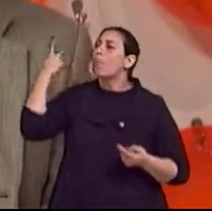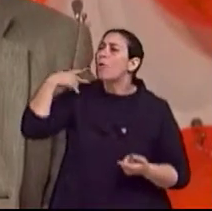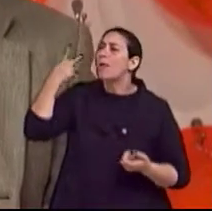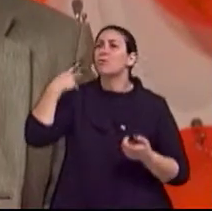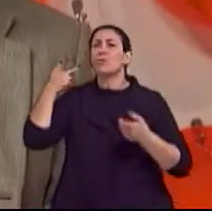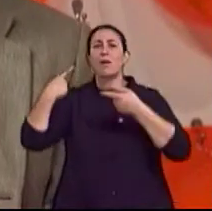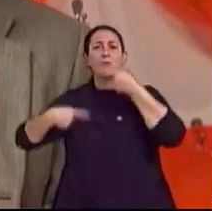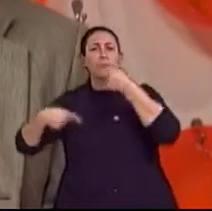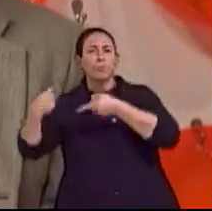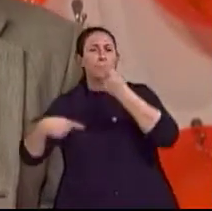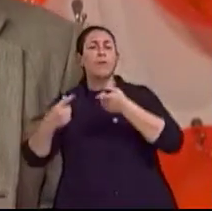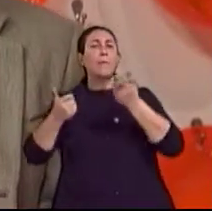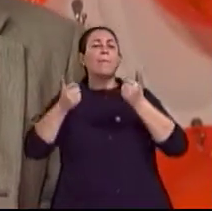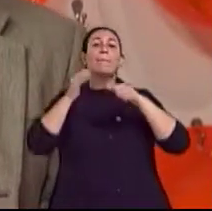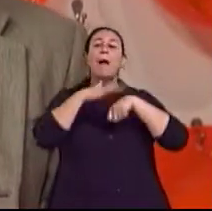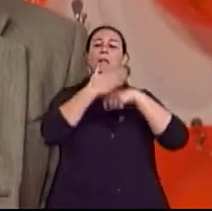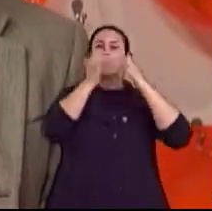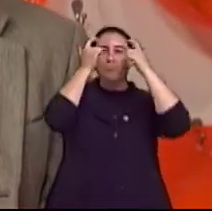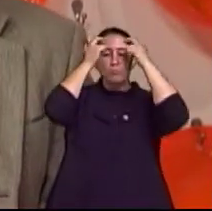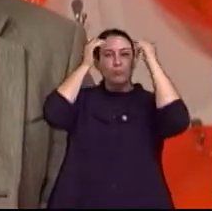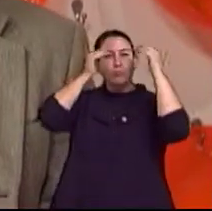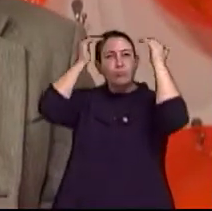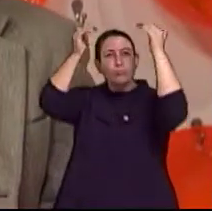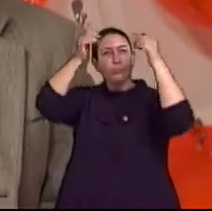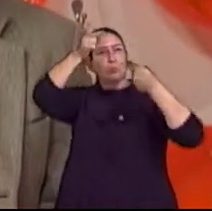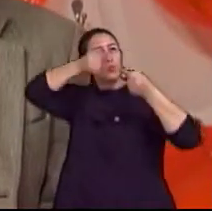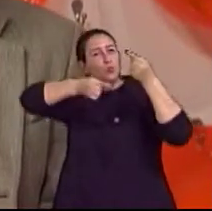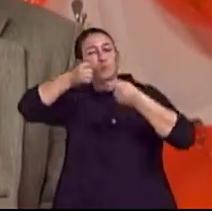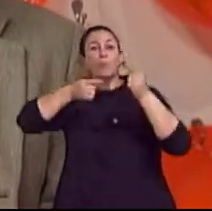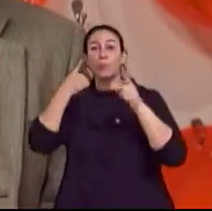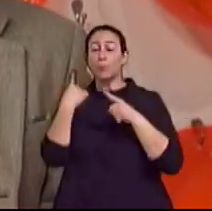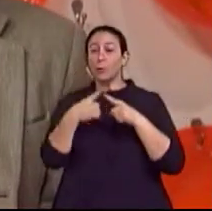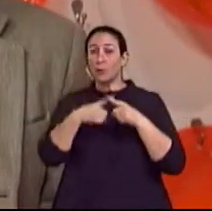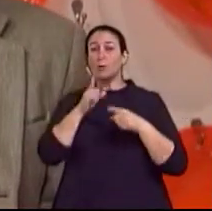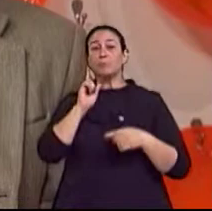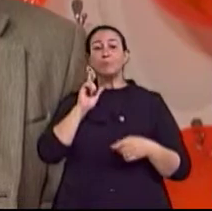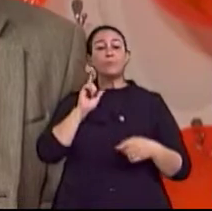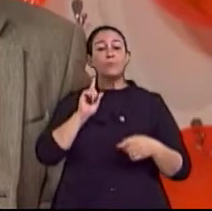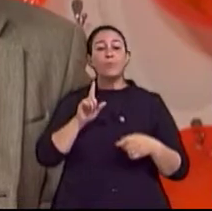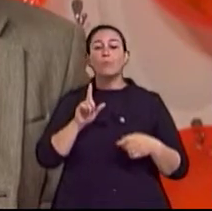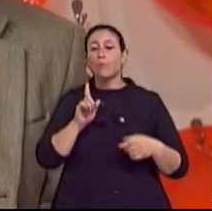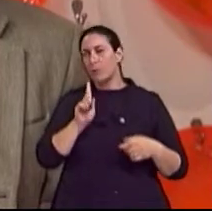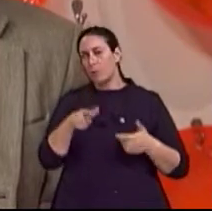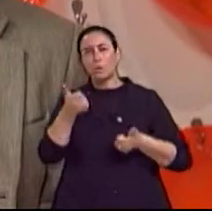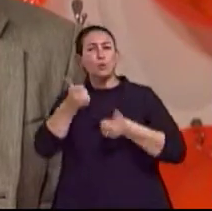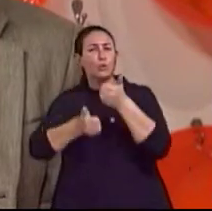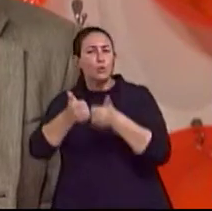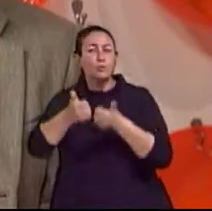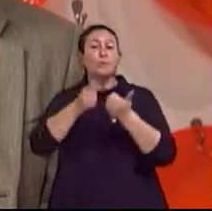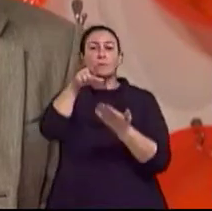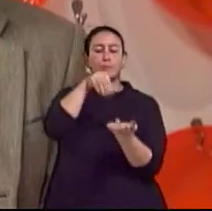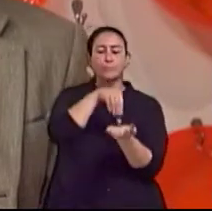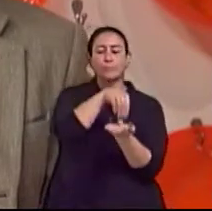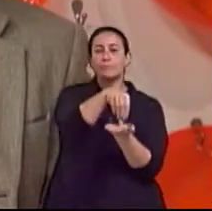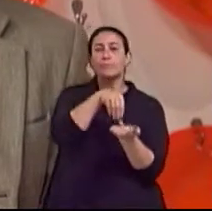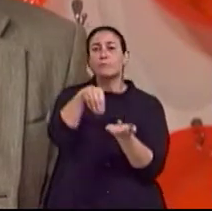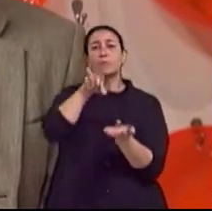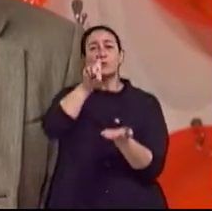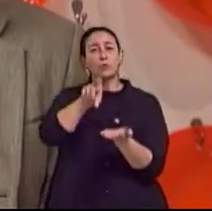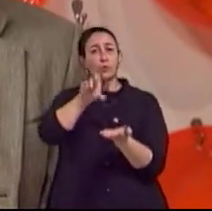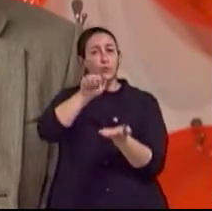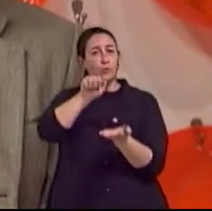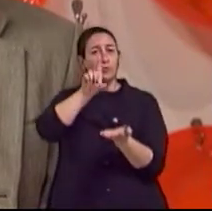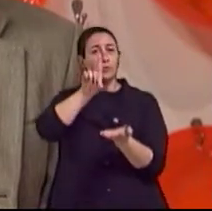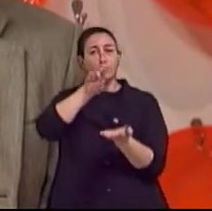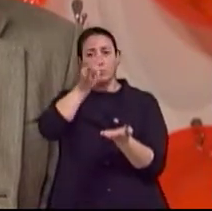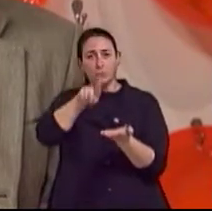chegar no nível mais intelectual. Então, qualquer estímulo, eventualmente jogos, né, xadrez, né, jogos